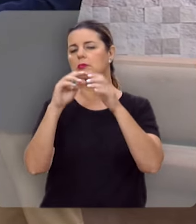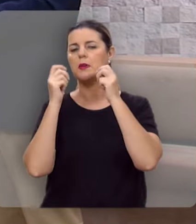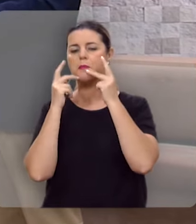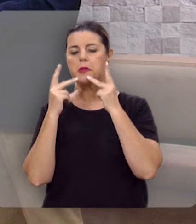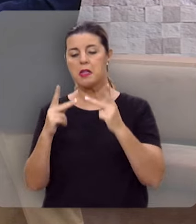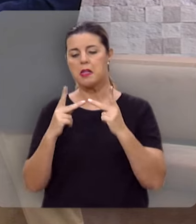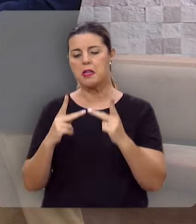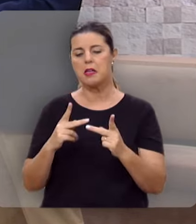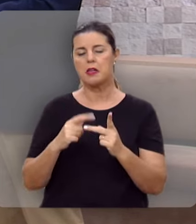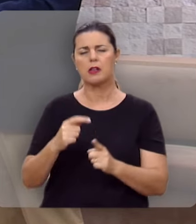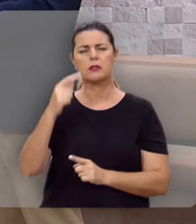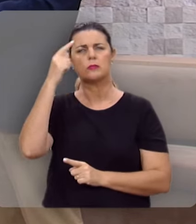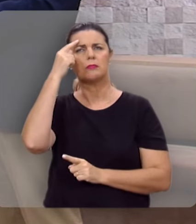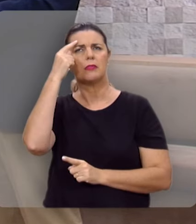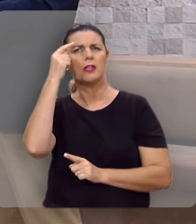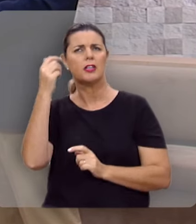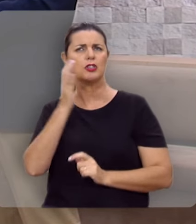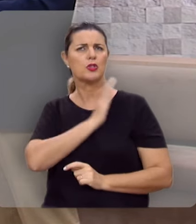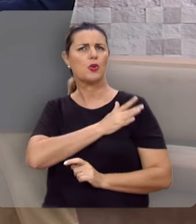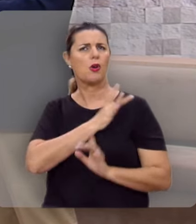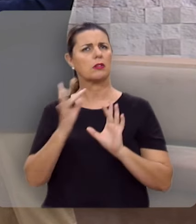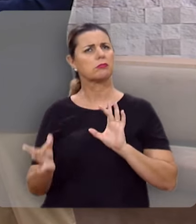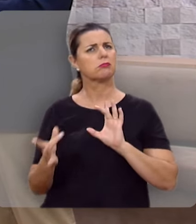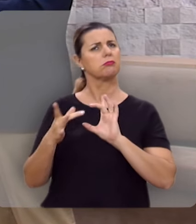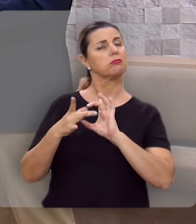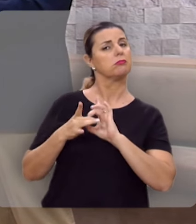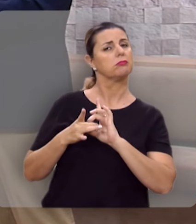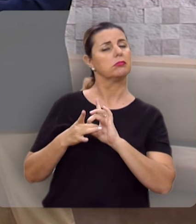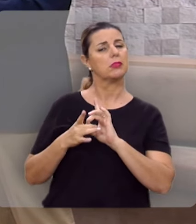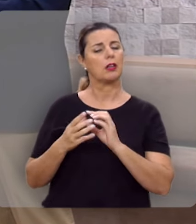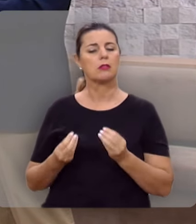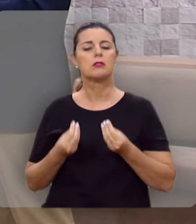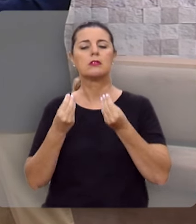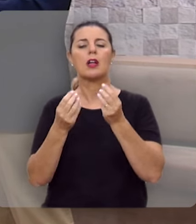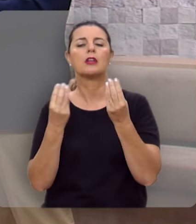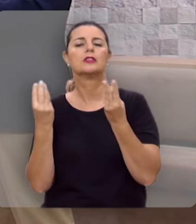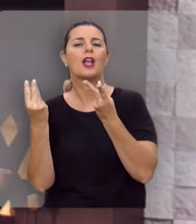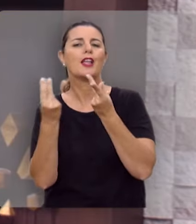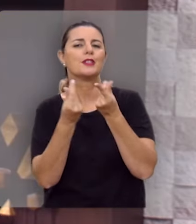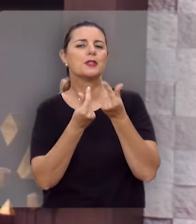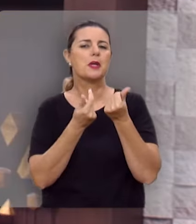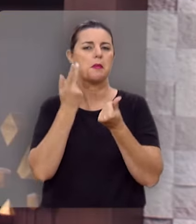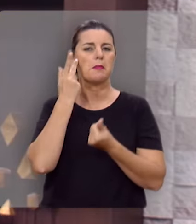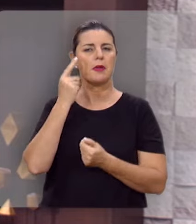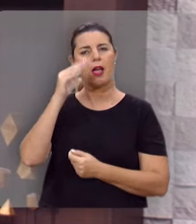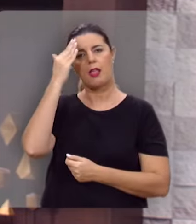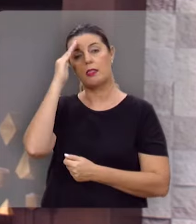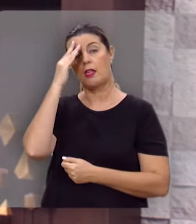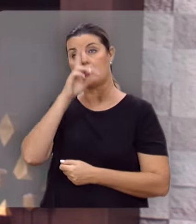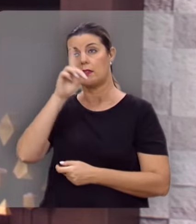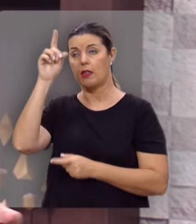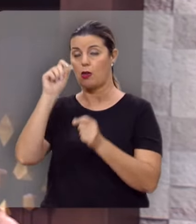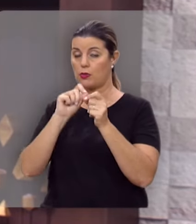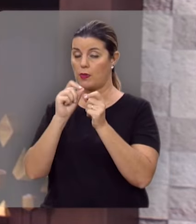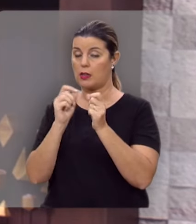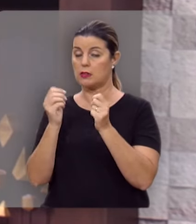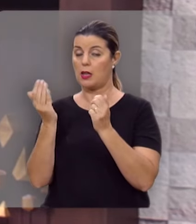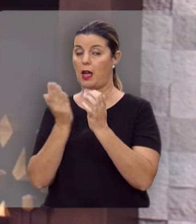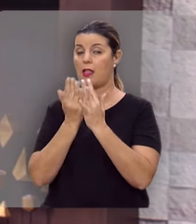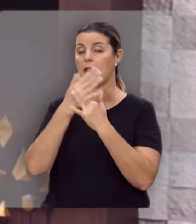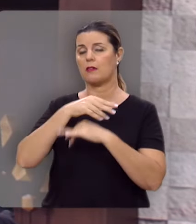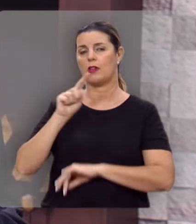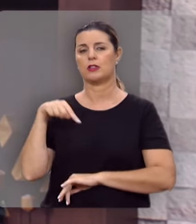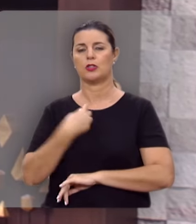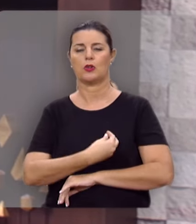Sempre mensagens vindas à mente e o coração, nos trazendo um pouco de sensibilidade para compreender aquilo que Deus quer fazer em nós e através